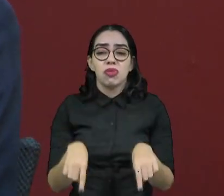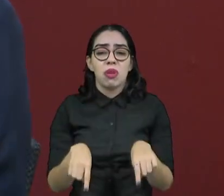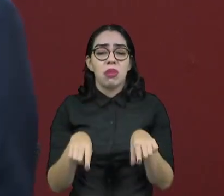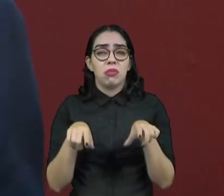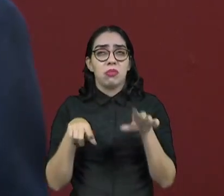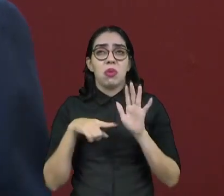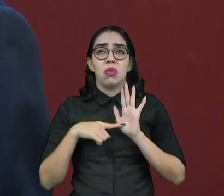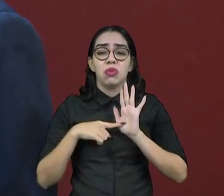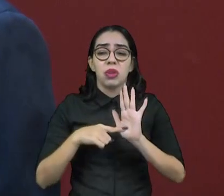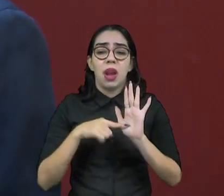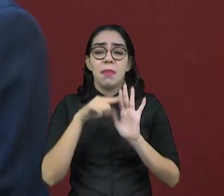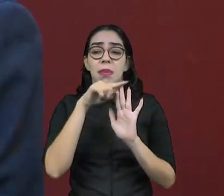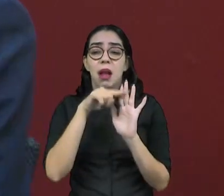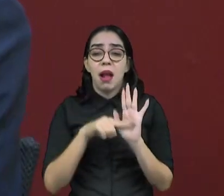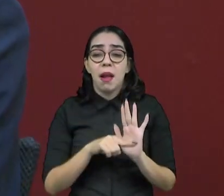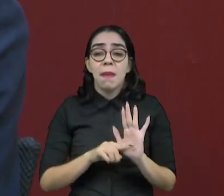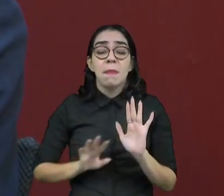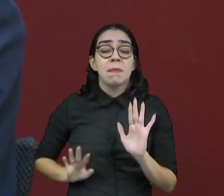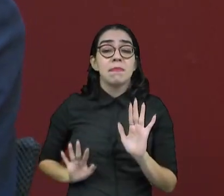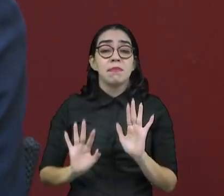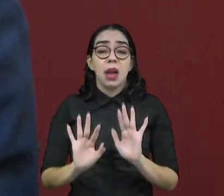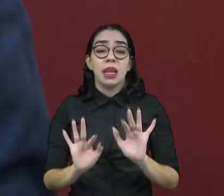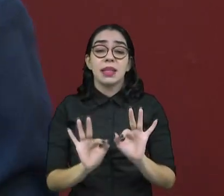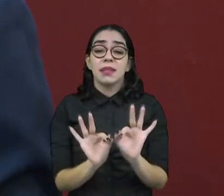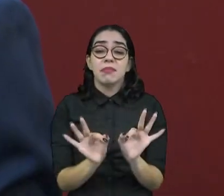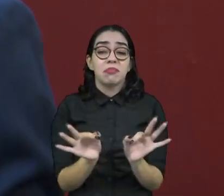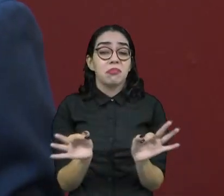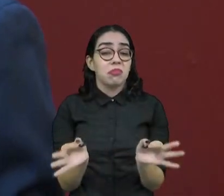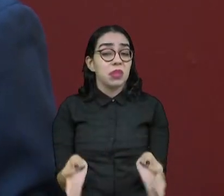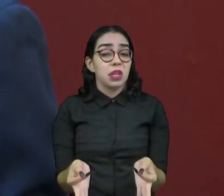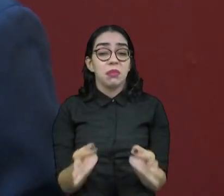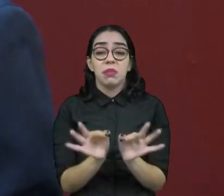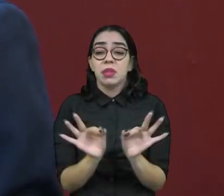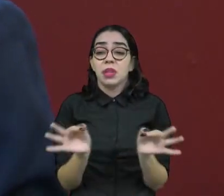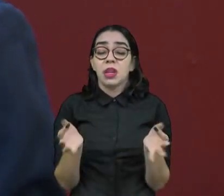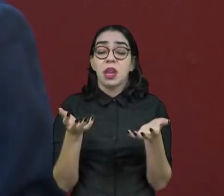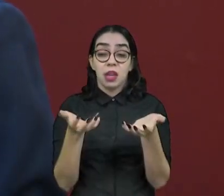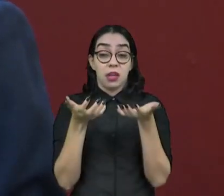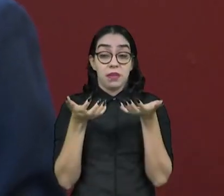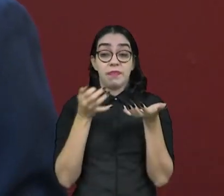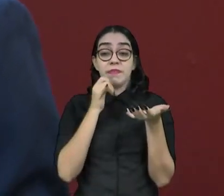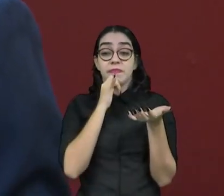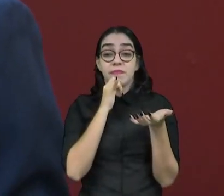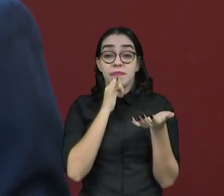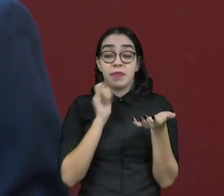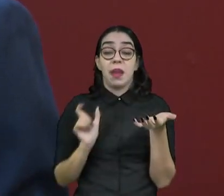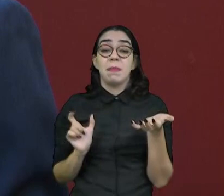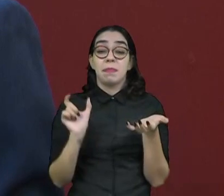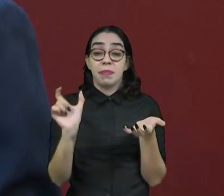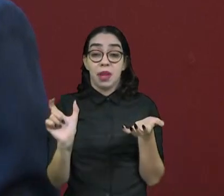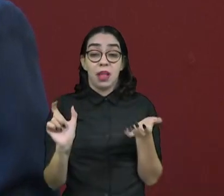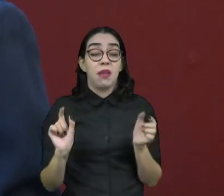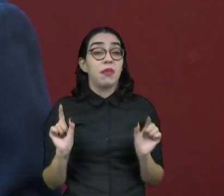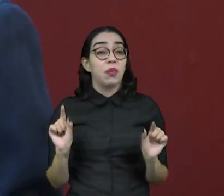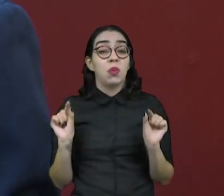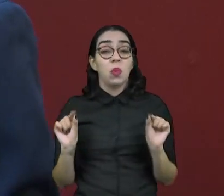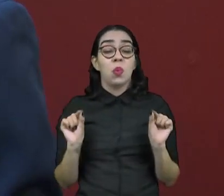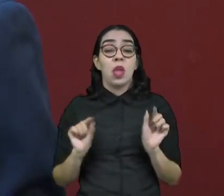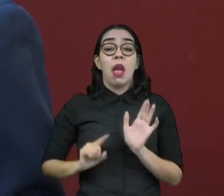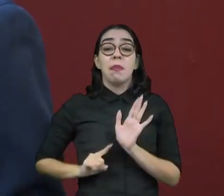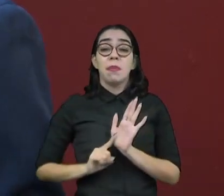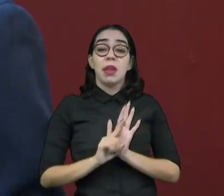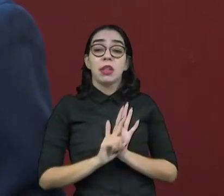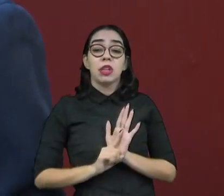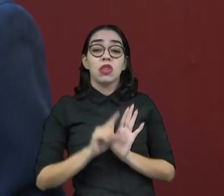na verdade, está sendo um debate muito raso, de simplesmente tomar a pesquisa. E aí, observei as palavras que foram utilizadas. Ah, as pesquisas não foram capazes de